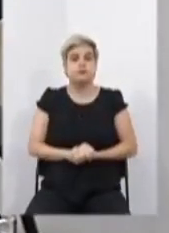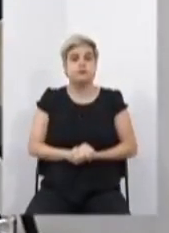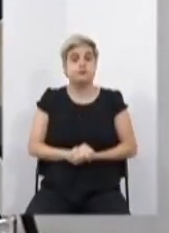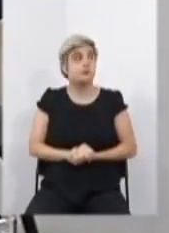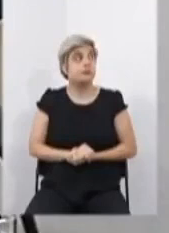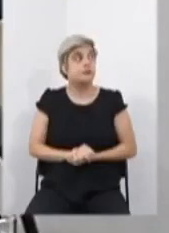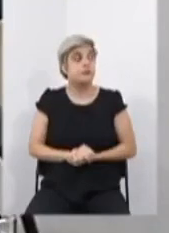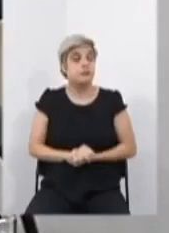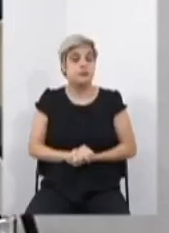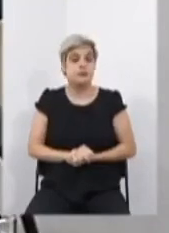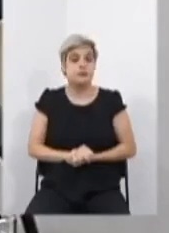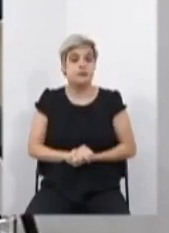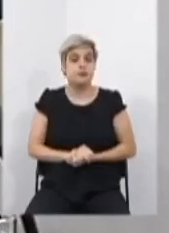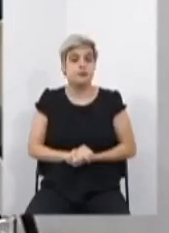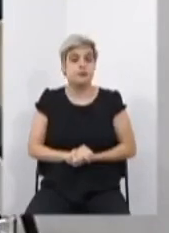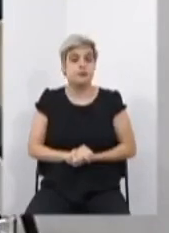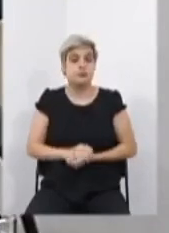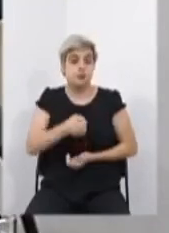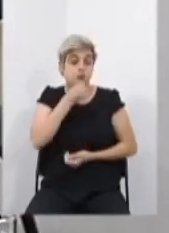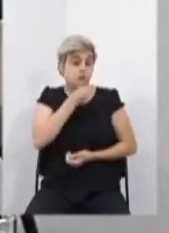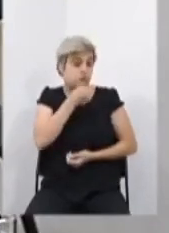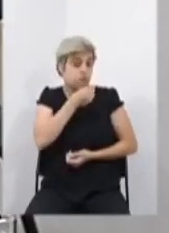Espera aí que você está sem o microfone liberado.